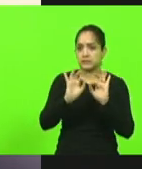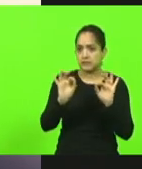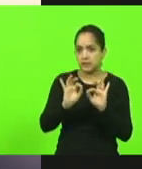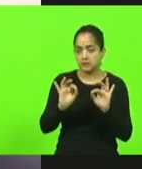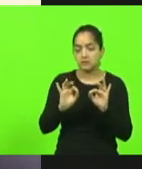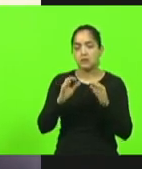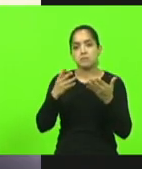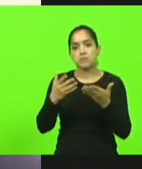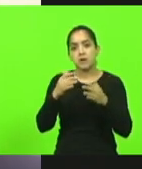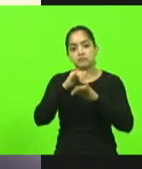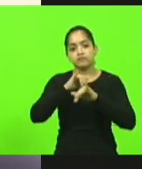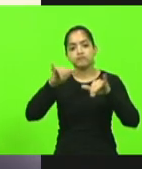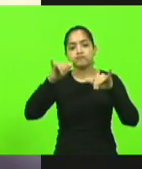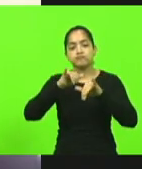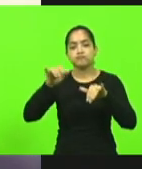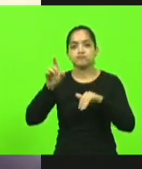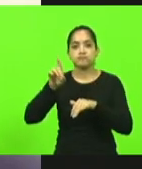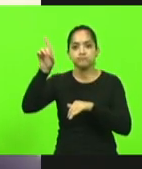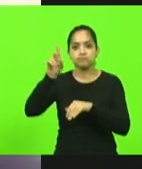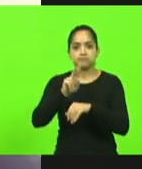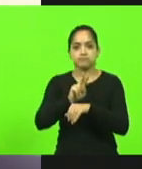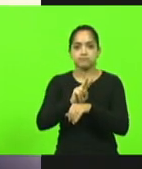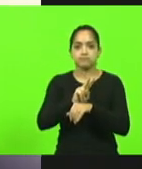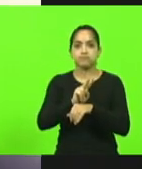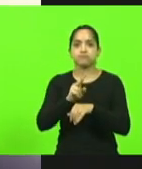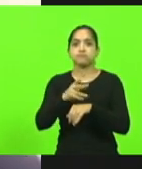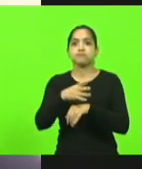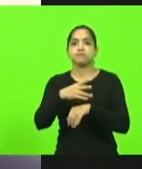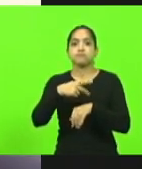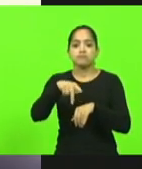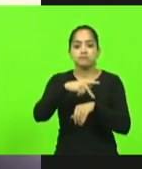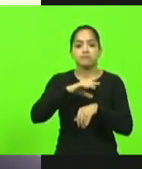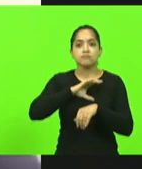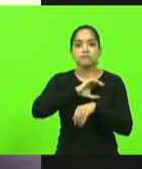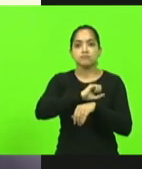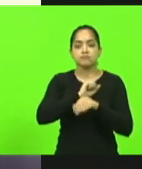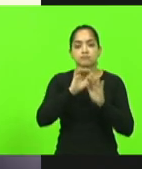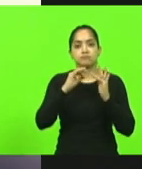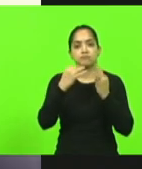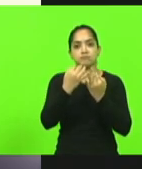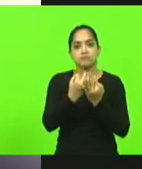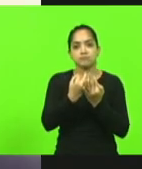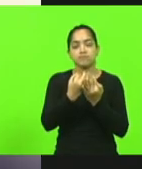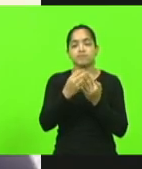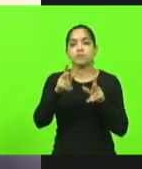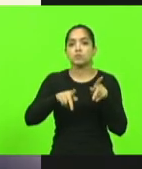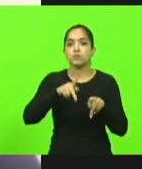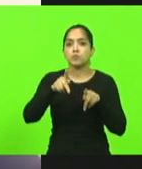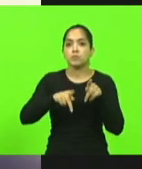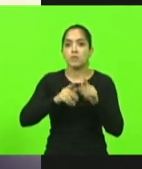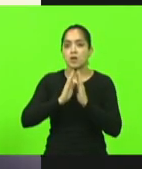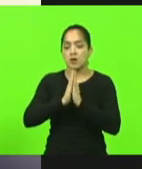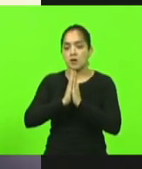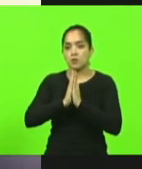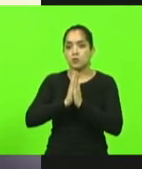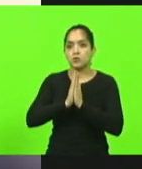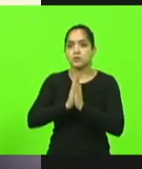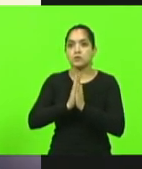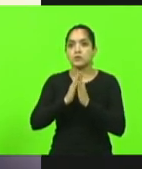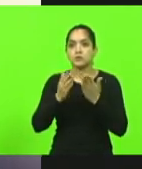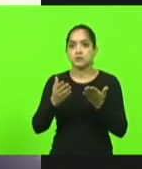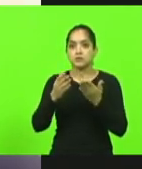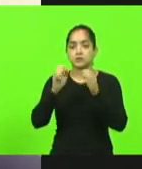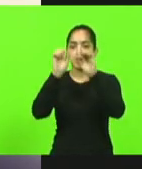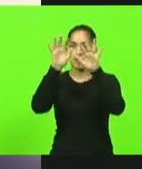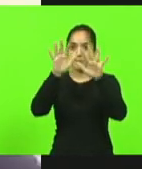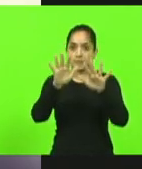nosso amor a Deus, nosso amor a nossa nação, ao nosso país, a nossa gente, ao nosso povo, e orando, intercedendo, abençoando a